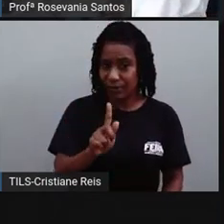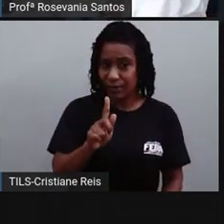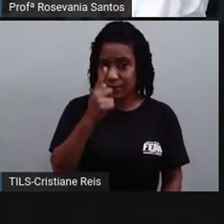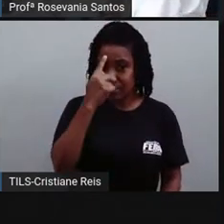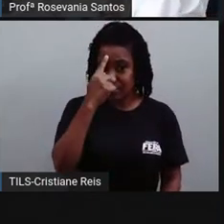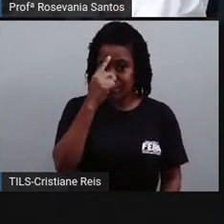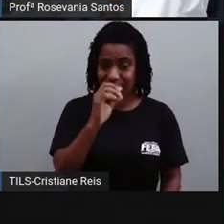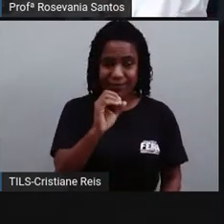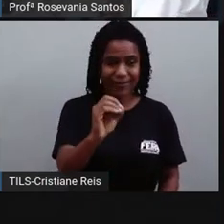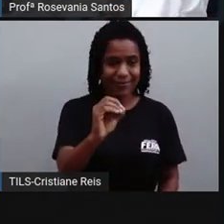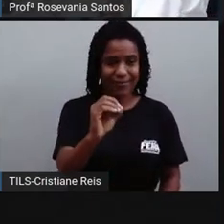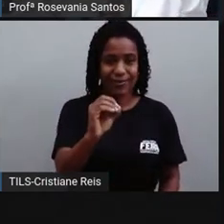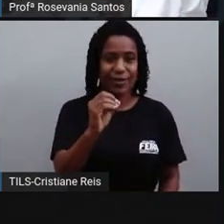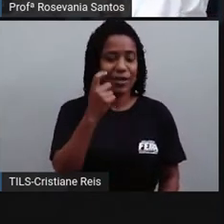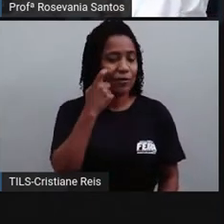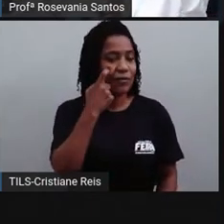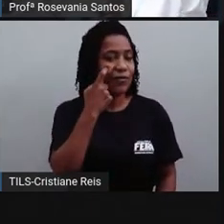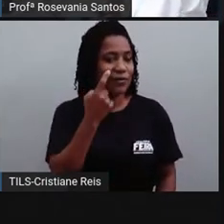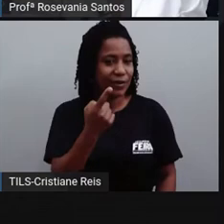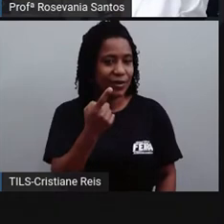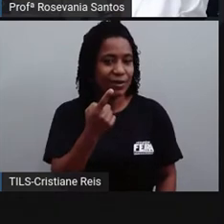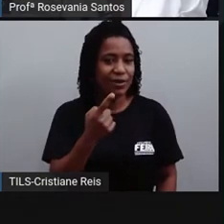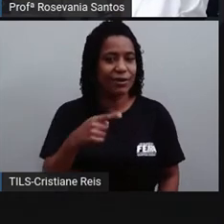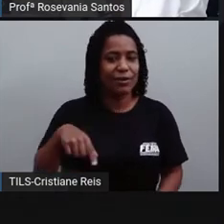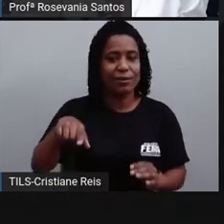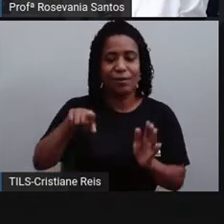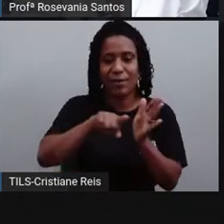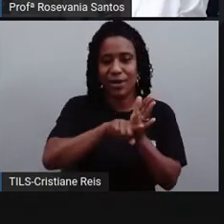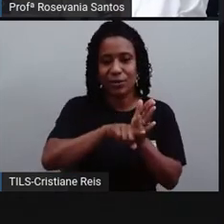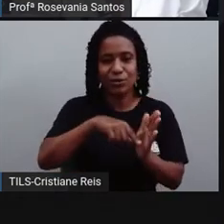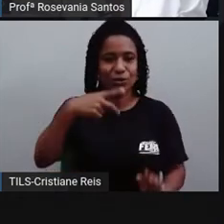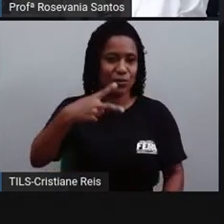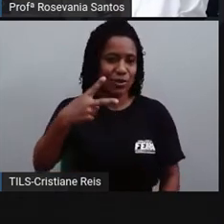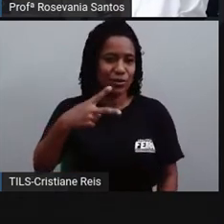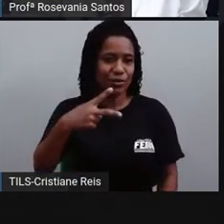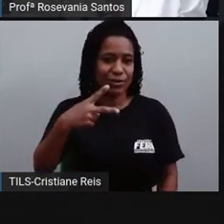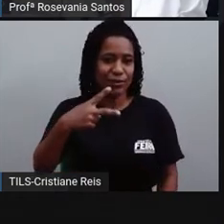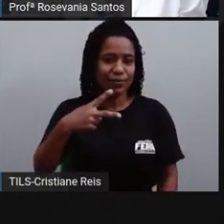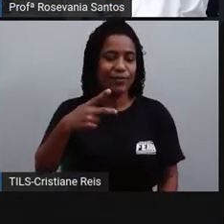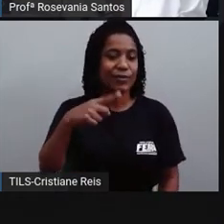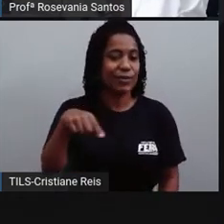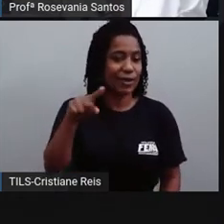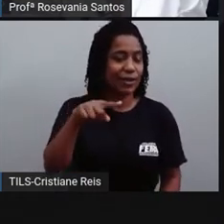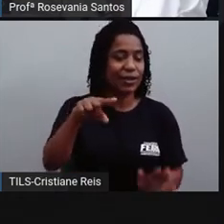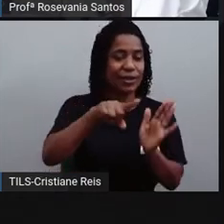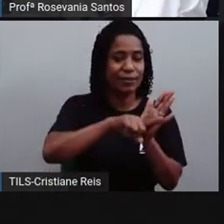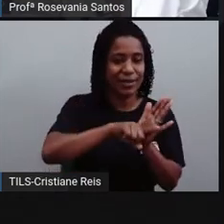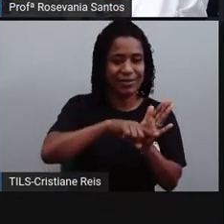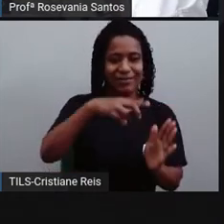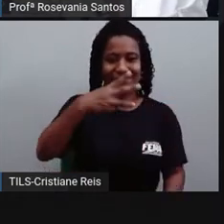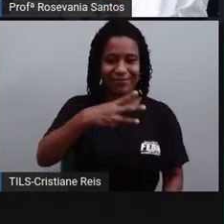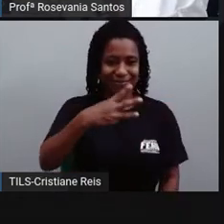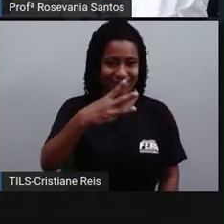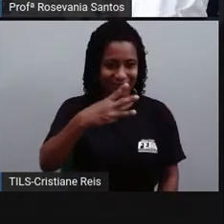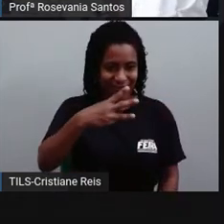né, Oeste. E aí, eu tenho 2 horas a menos que Greenwich. 3 nesse fuso aqui, 3 horas a menos que Greenwich.